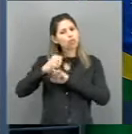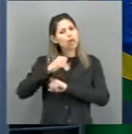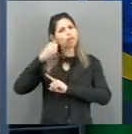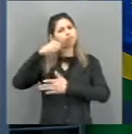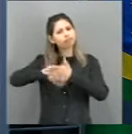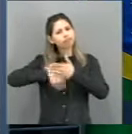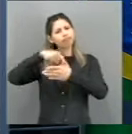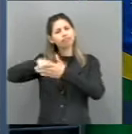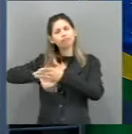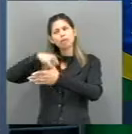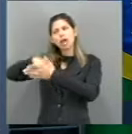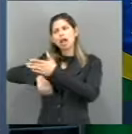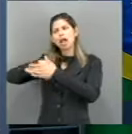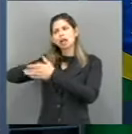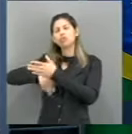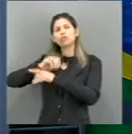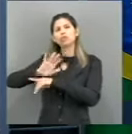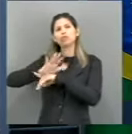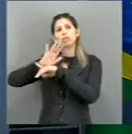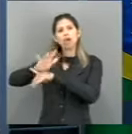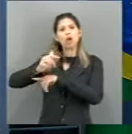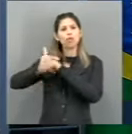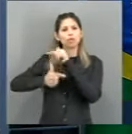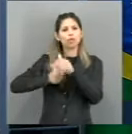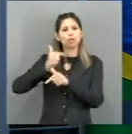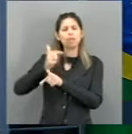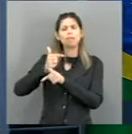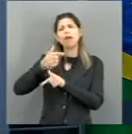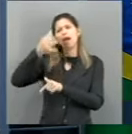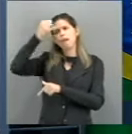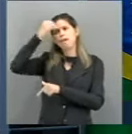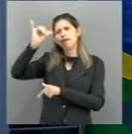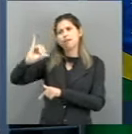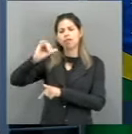escravo em pleno século XXI, como eu dizia.